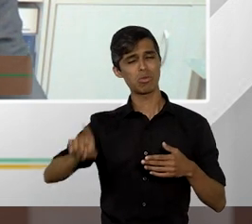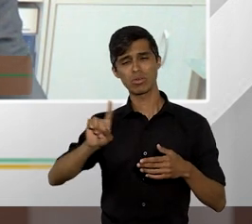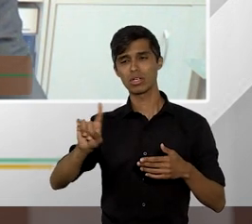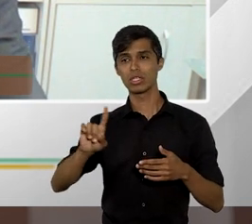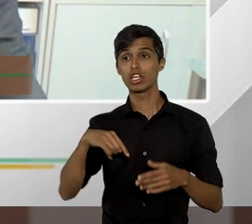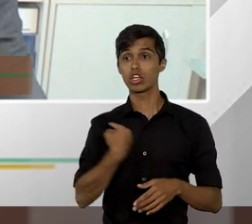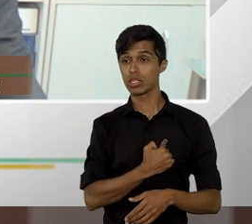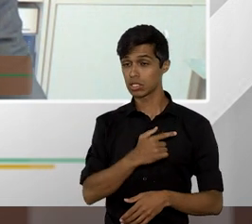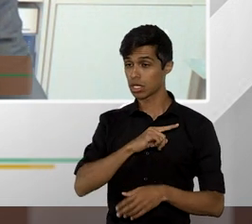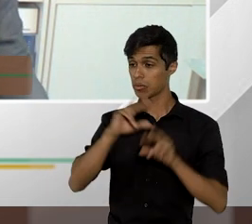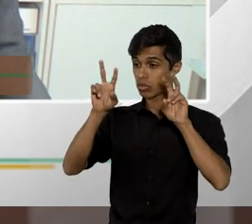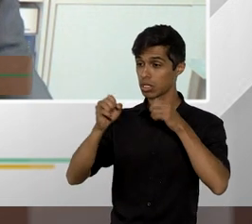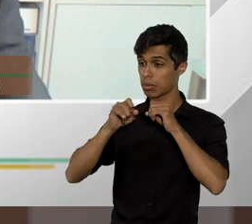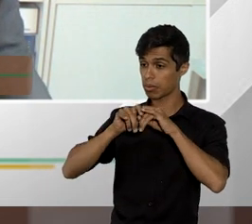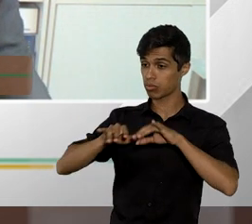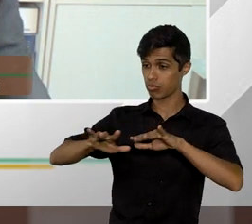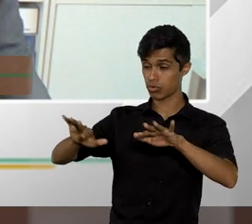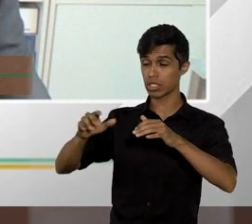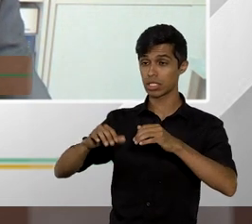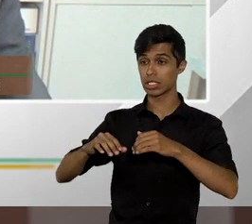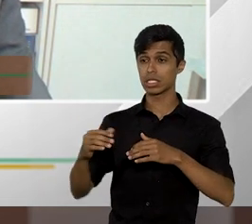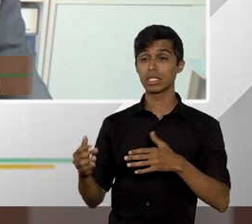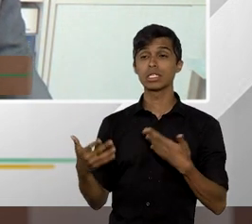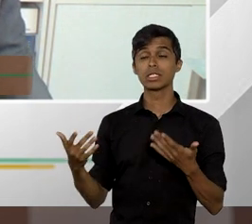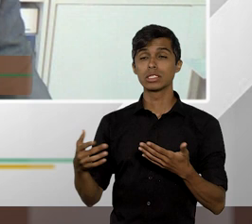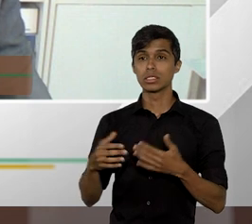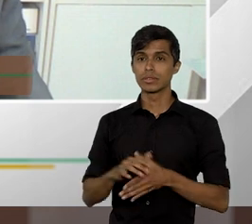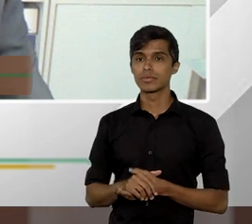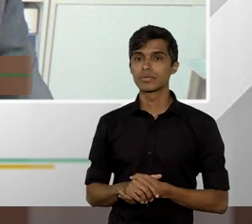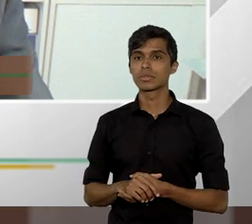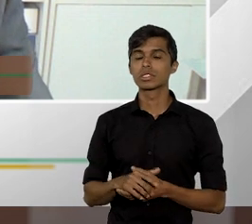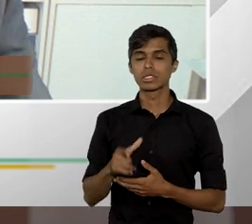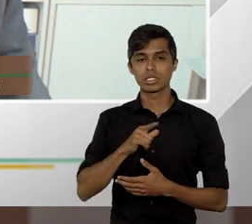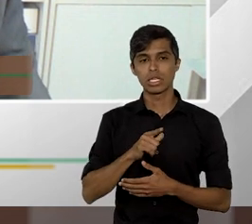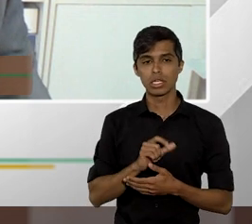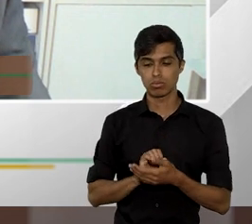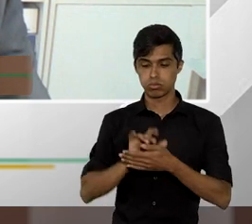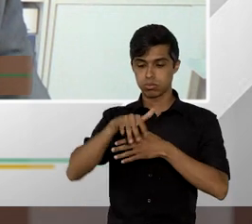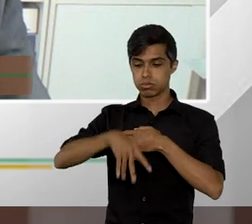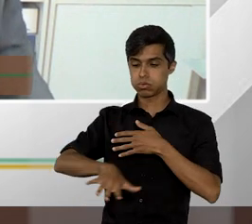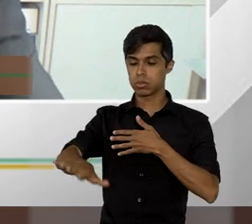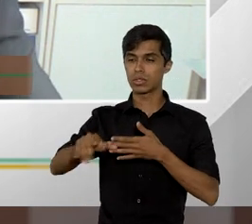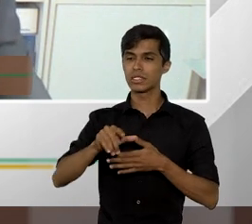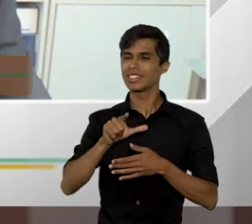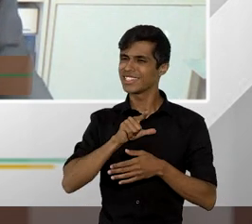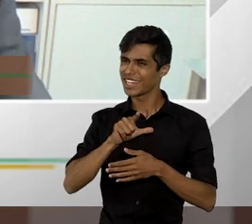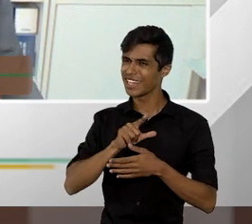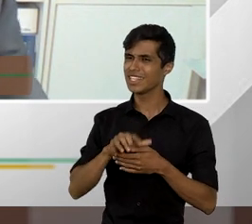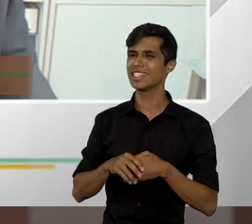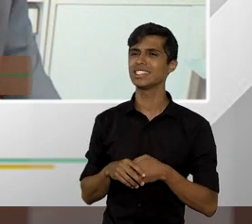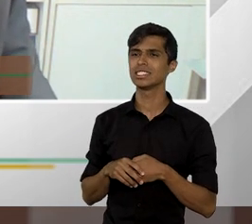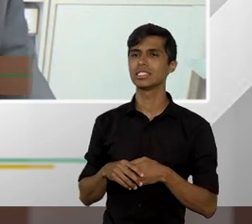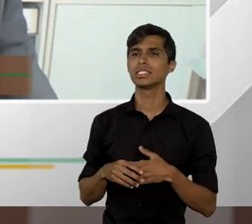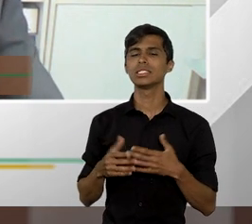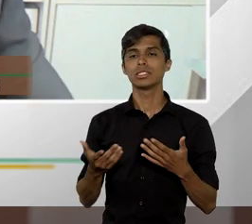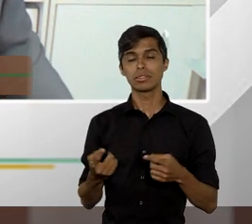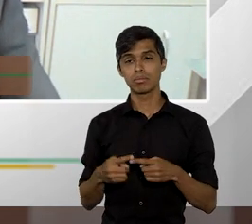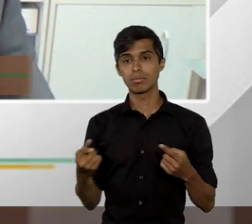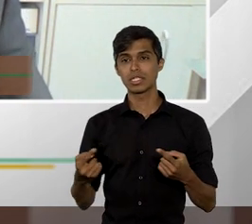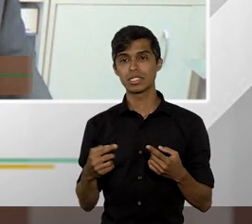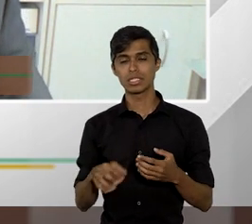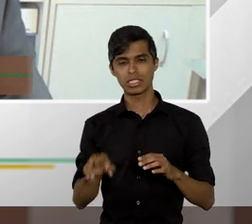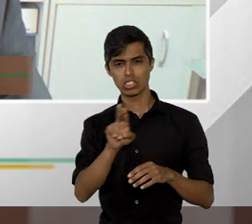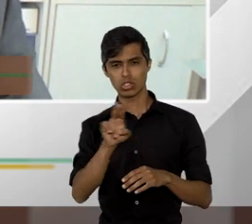repercussão geral e o STF tem aquele julgamento sobre o regime da repercussão geral e não utiliza essa nomenclatura recurso